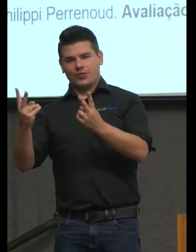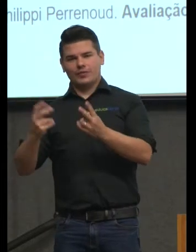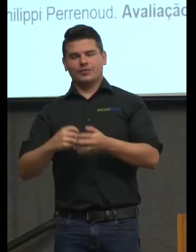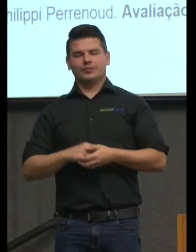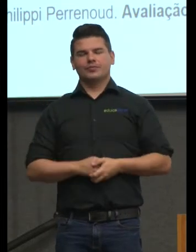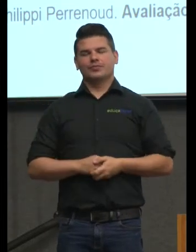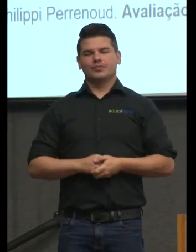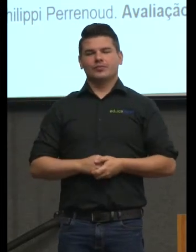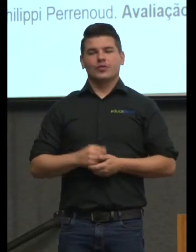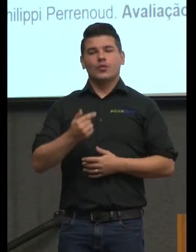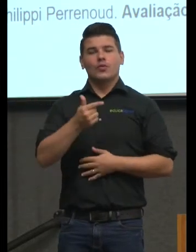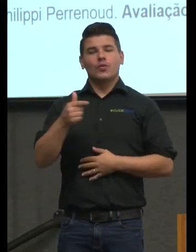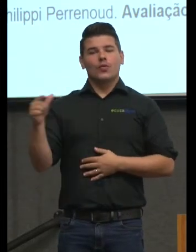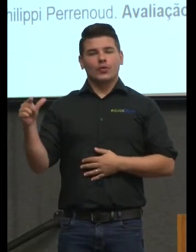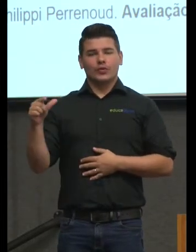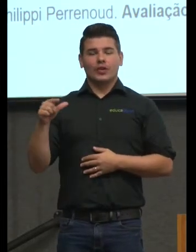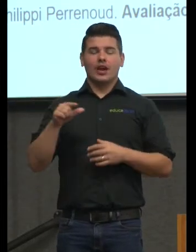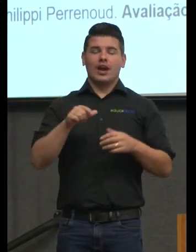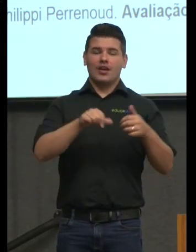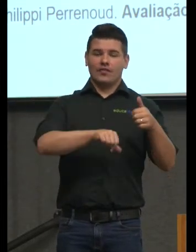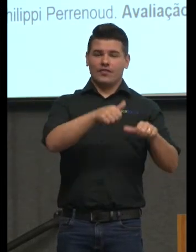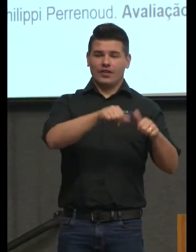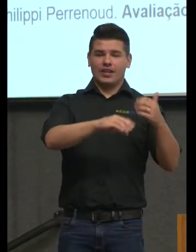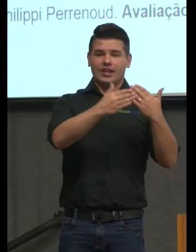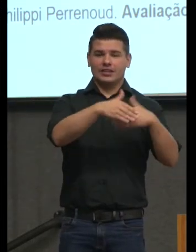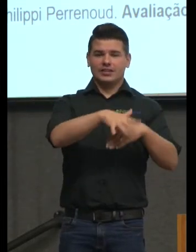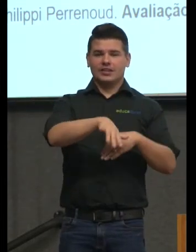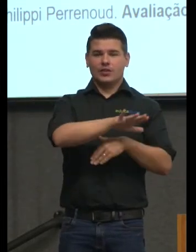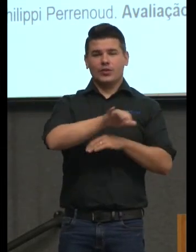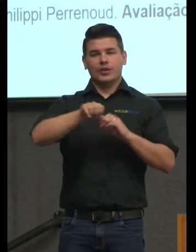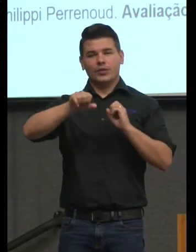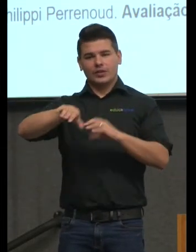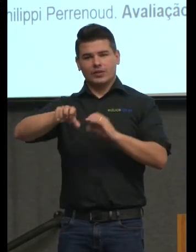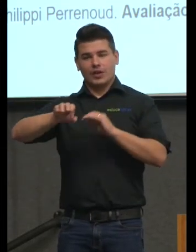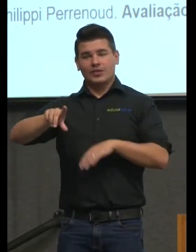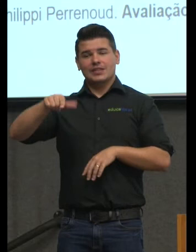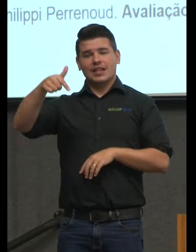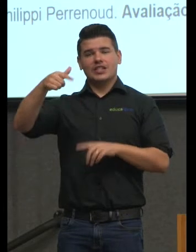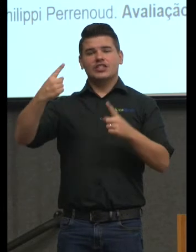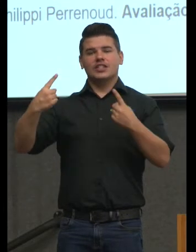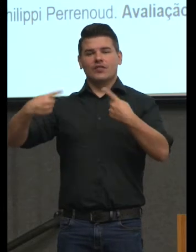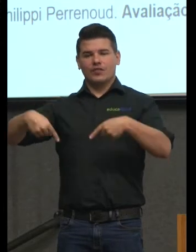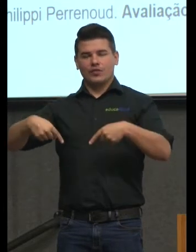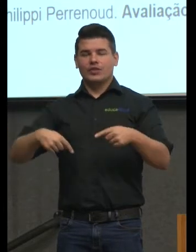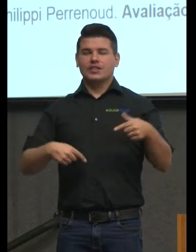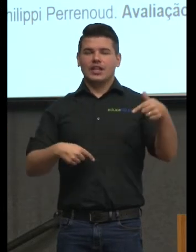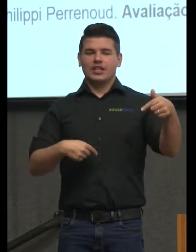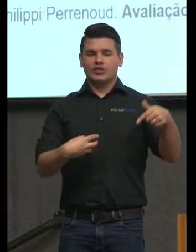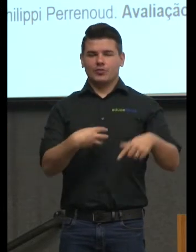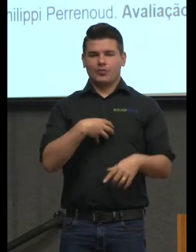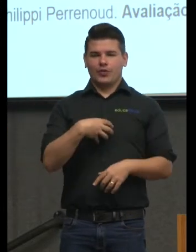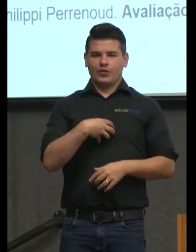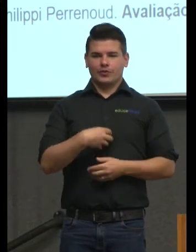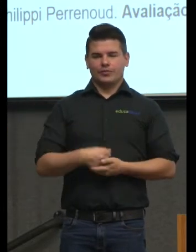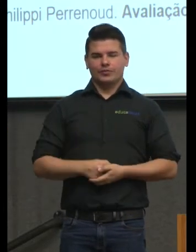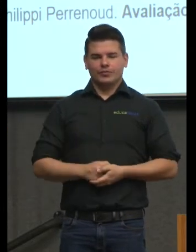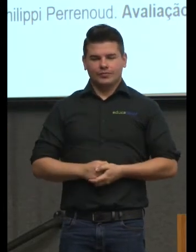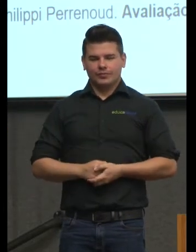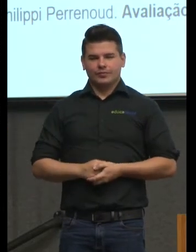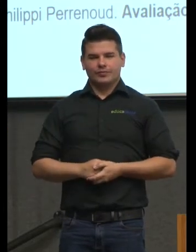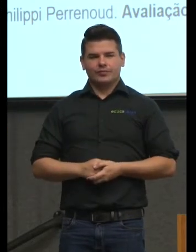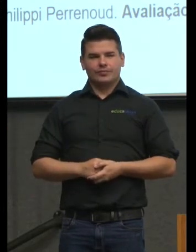e o outro se chama avaliação educacional sete desafios e sete motos eu também